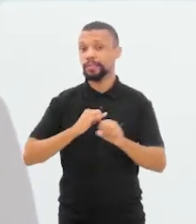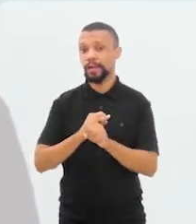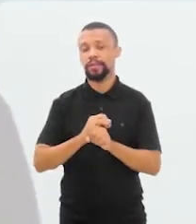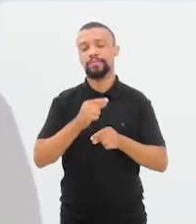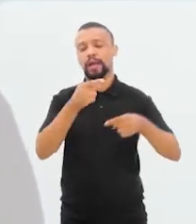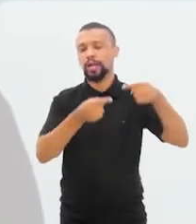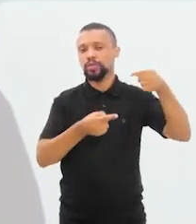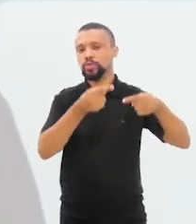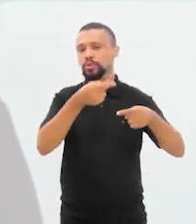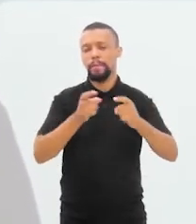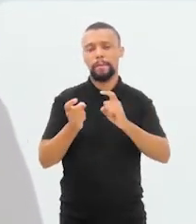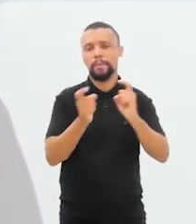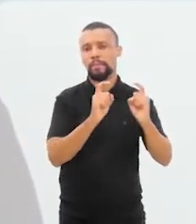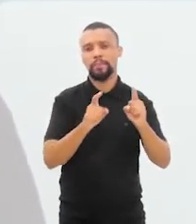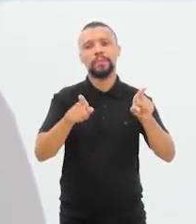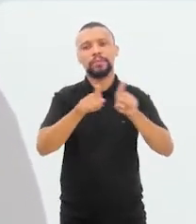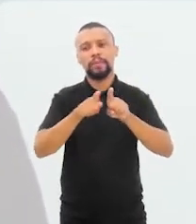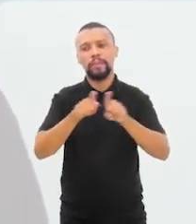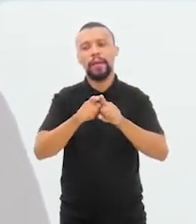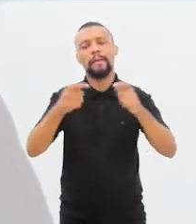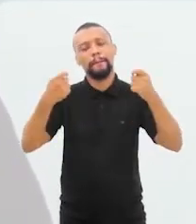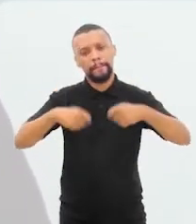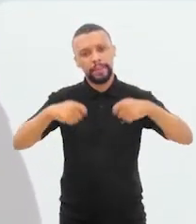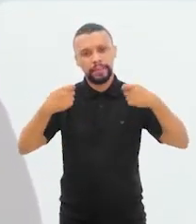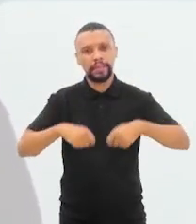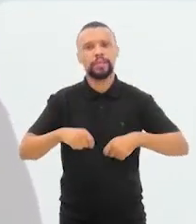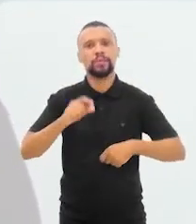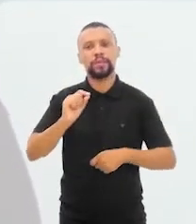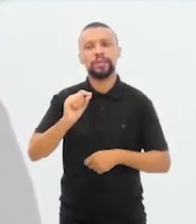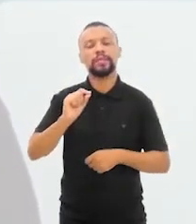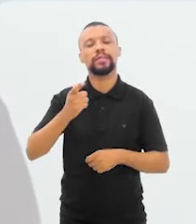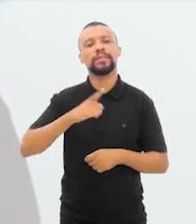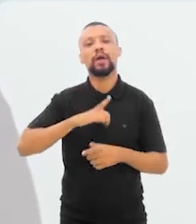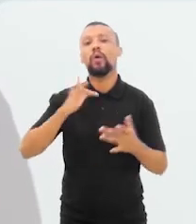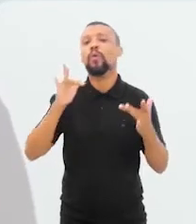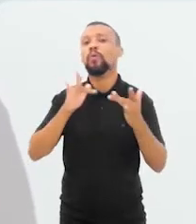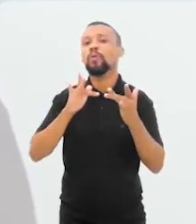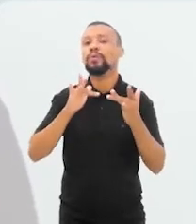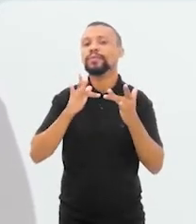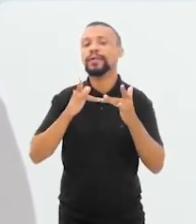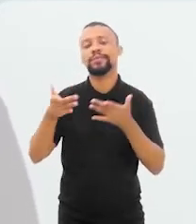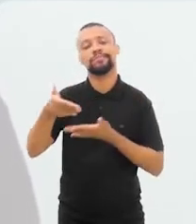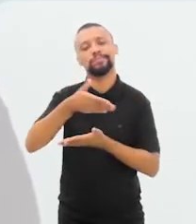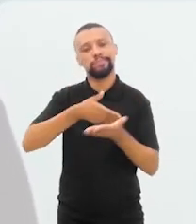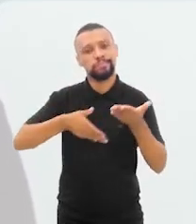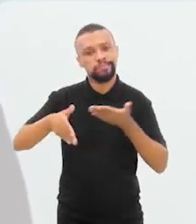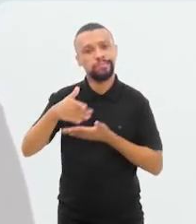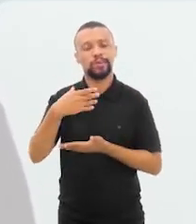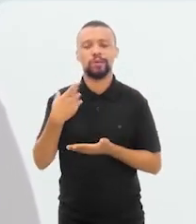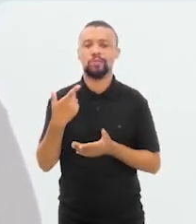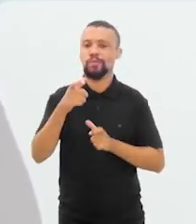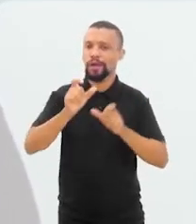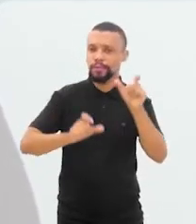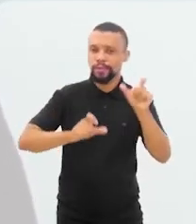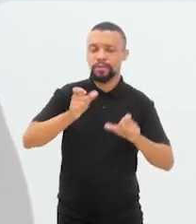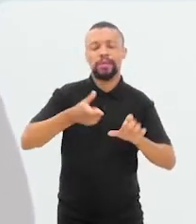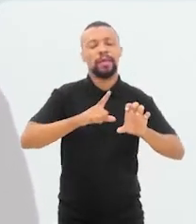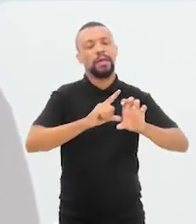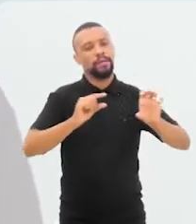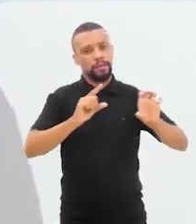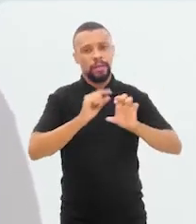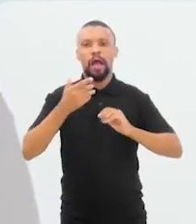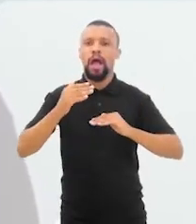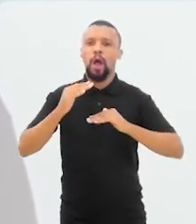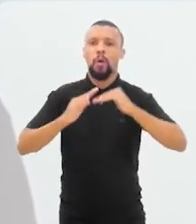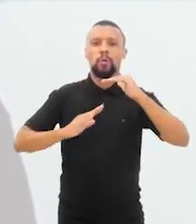disponível na internet, a construção dele precisa também, prescinde de um contato com os empreendedores, com